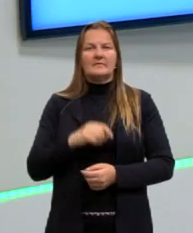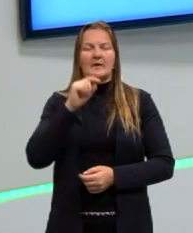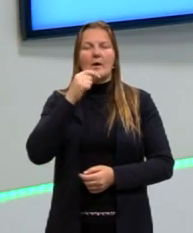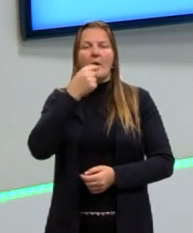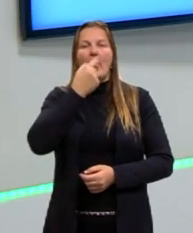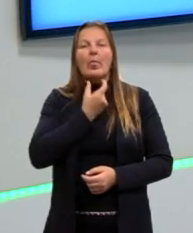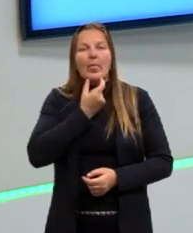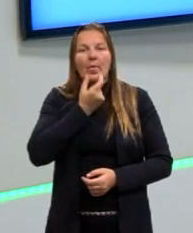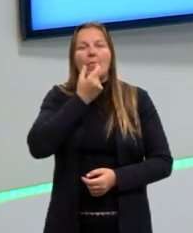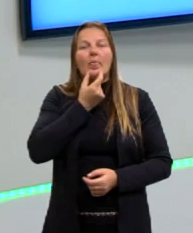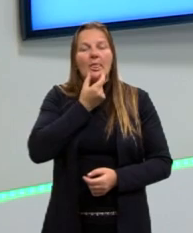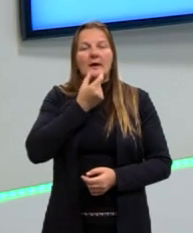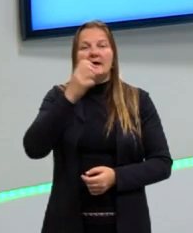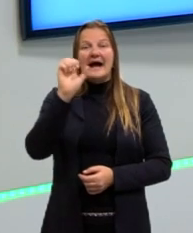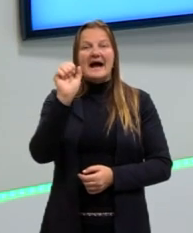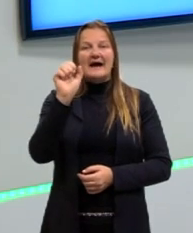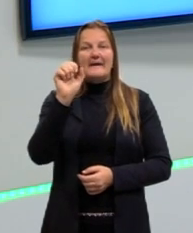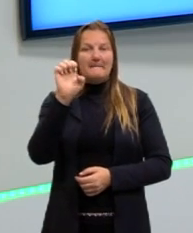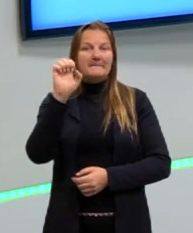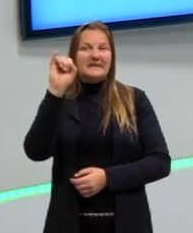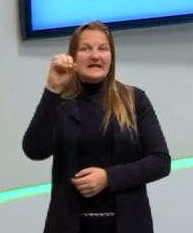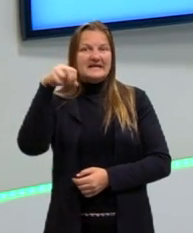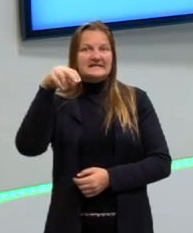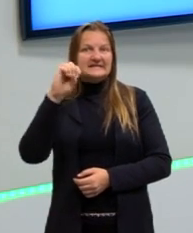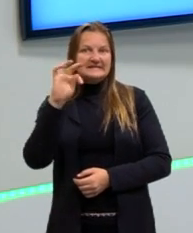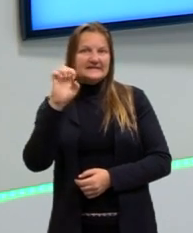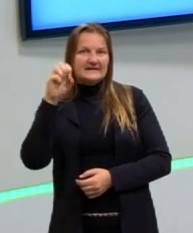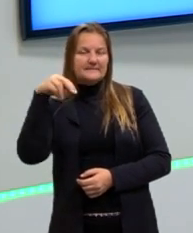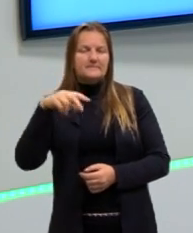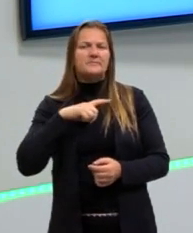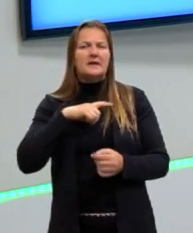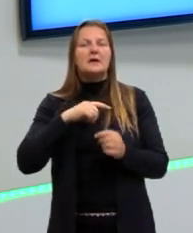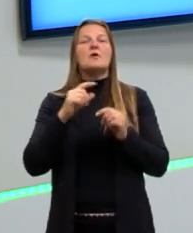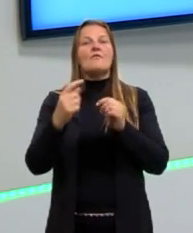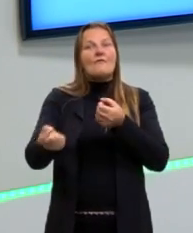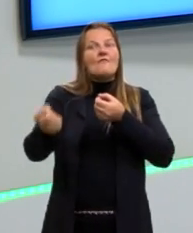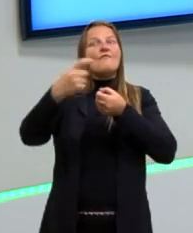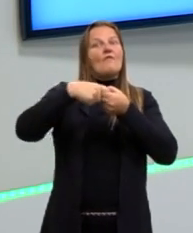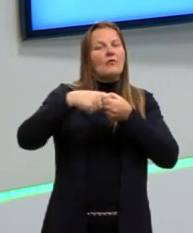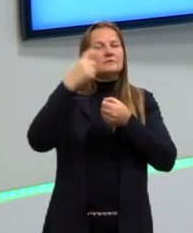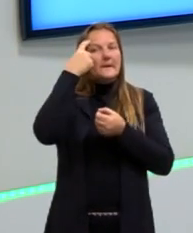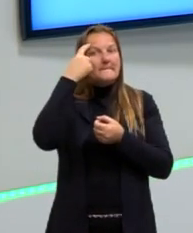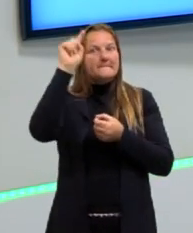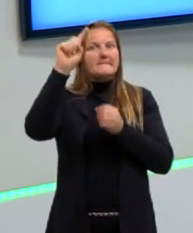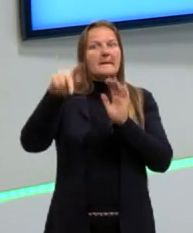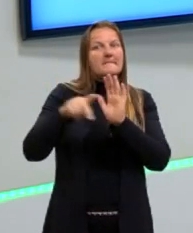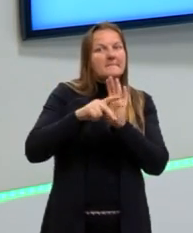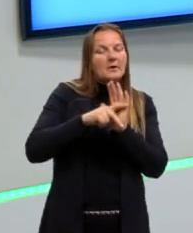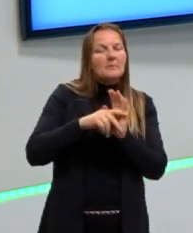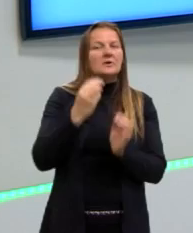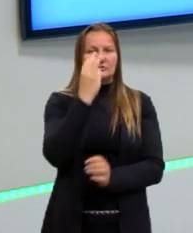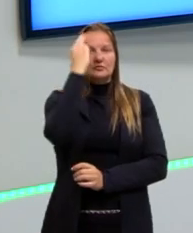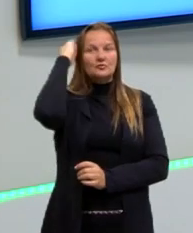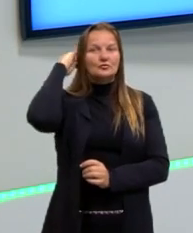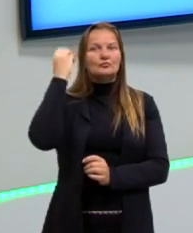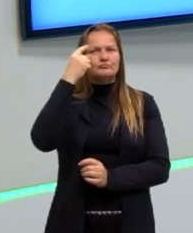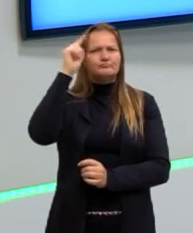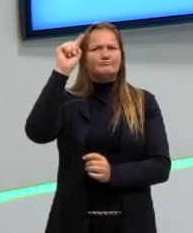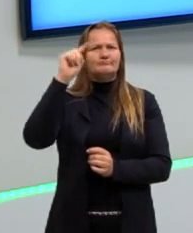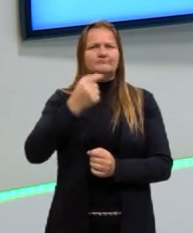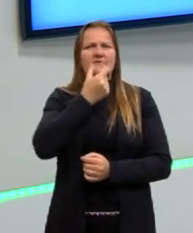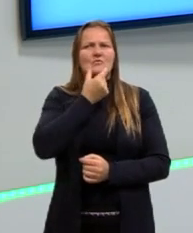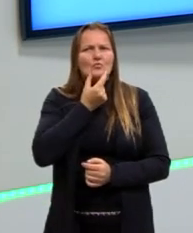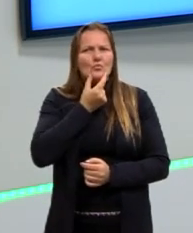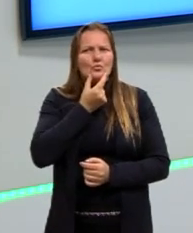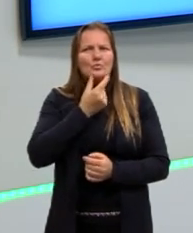e pouquinho, a gente voltou, então, com essa ideia da luz como partícula, que é uma ideia do Isaac Newton, né? Mas isso a gente vai